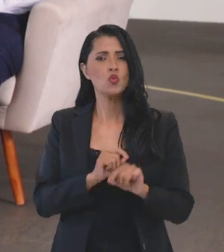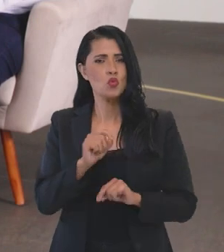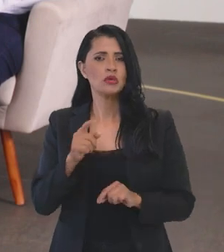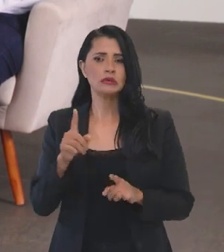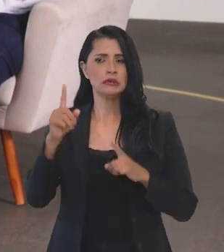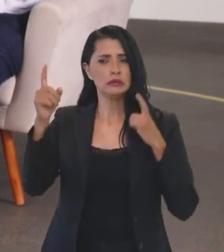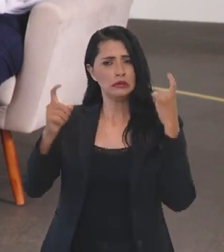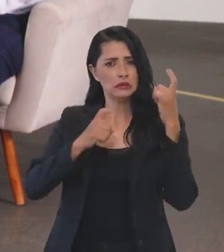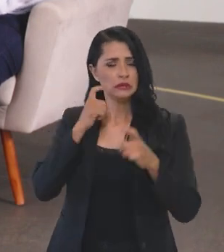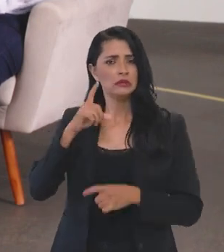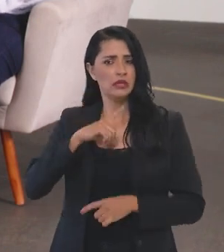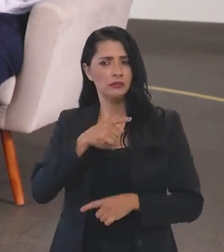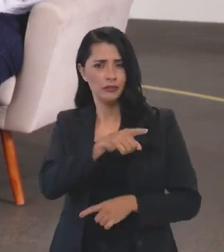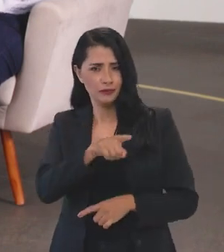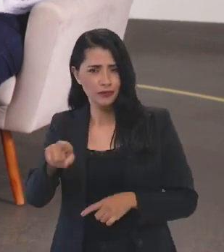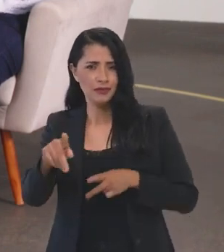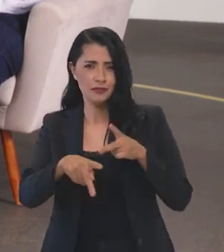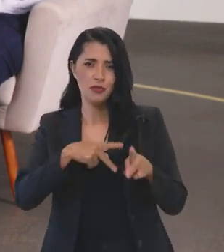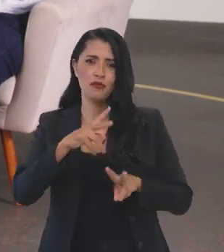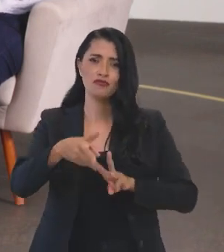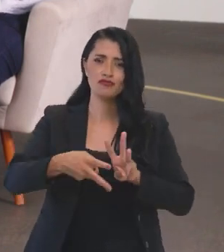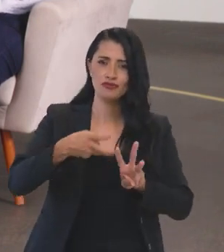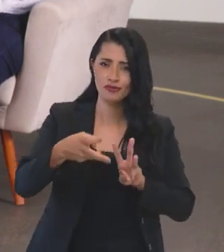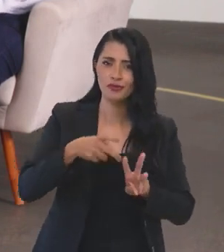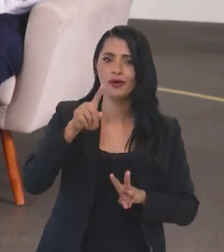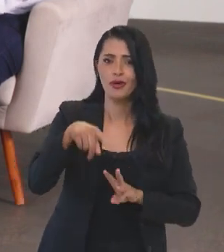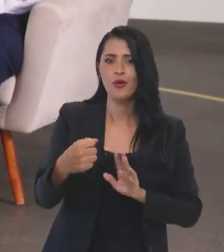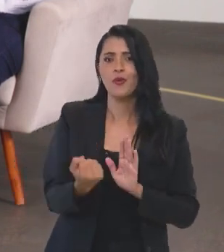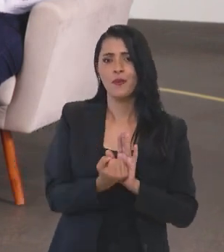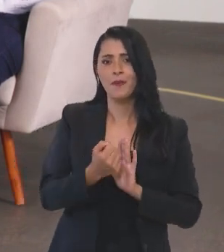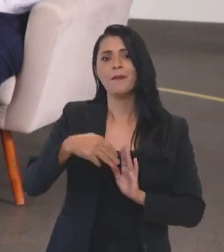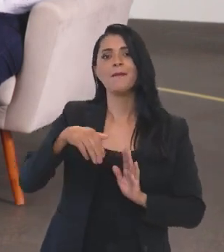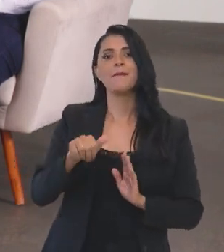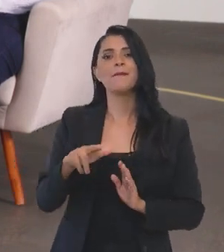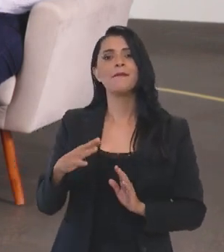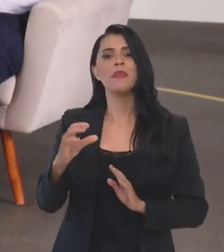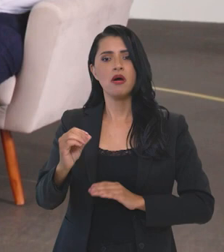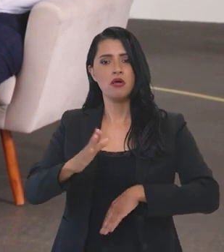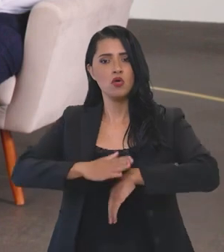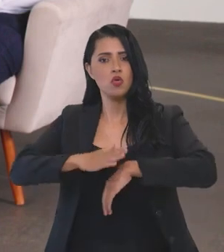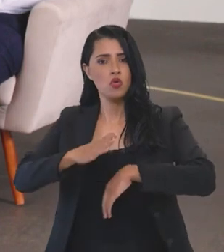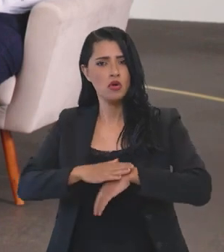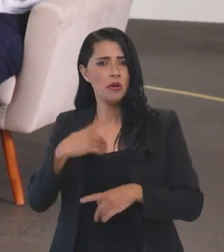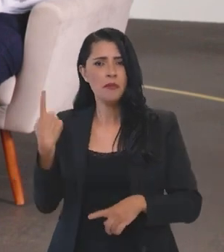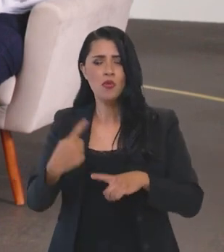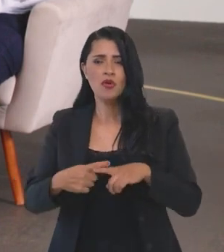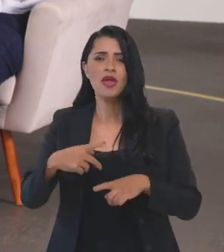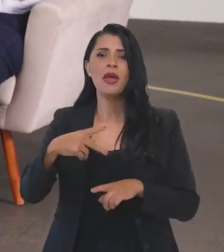Nacional que tem gerado preocupação para vocês, dos povos indígenas, que é o marco temporal. Por que o PL